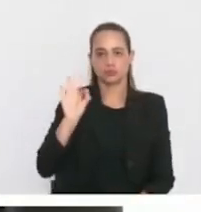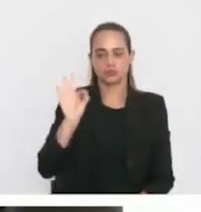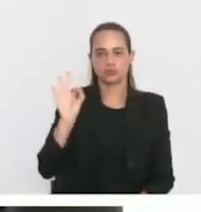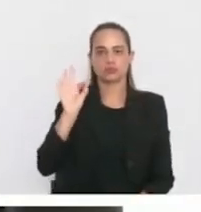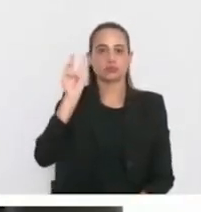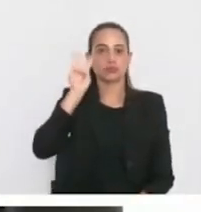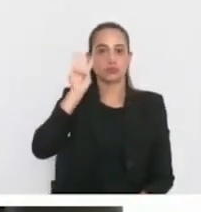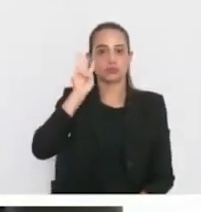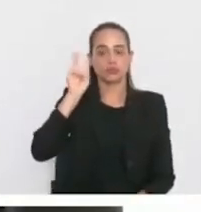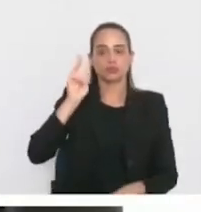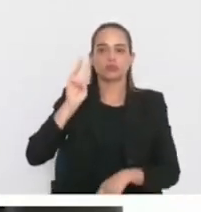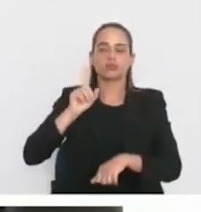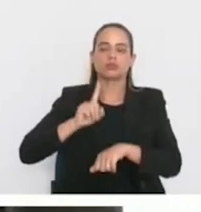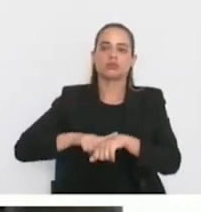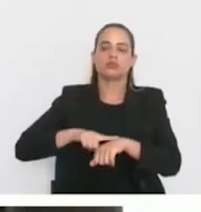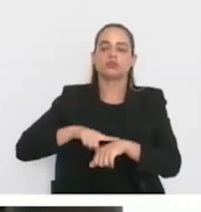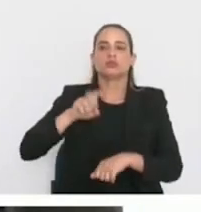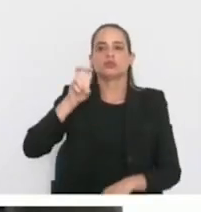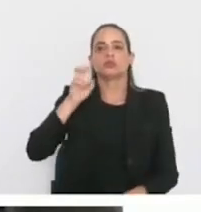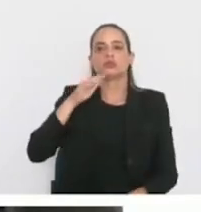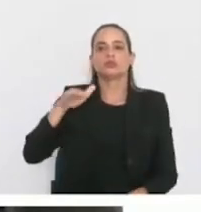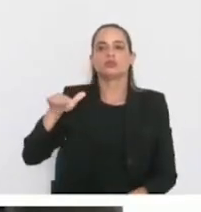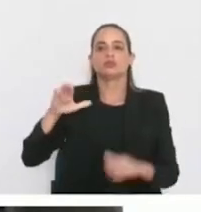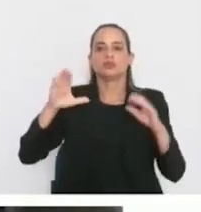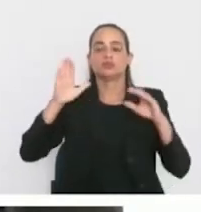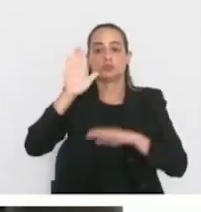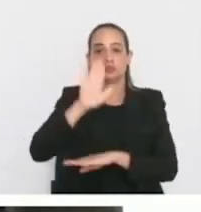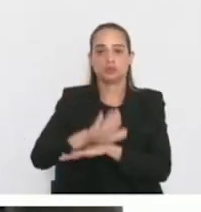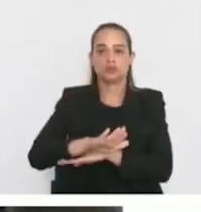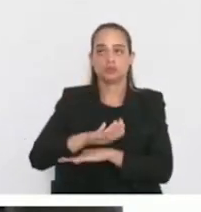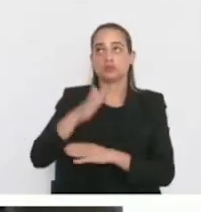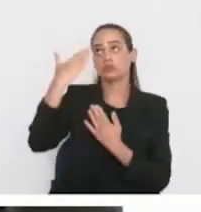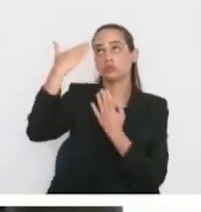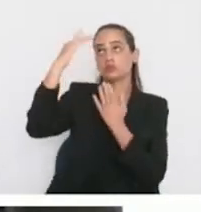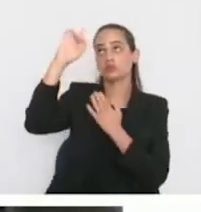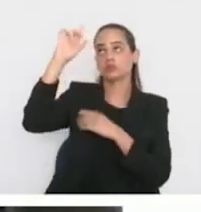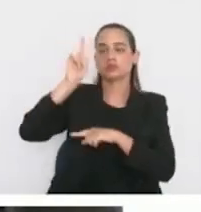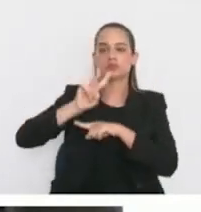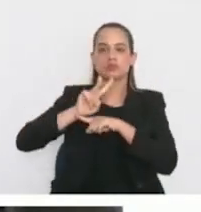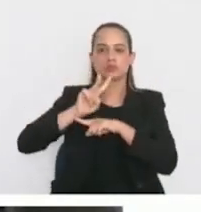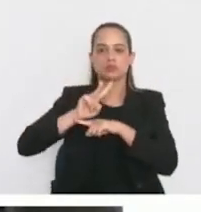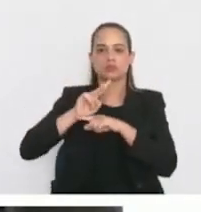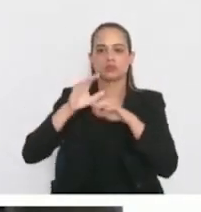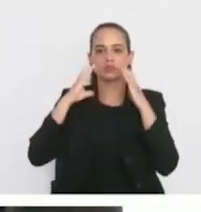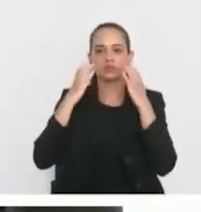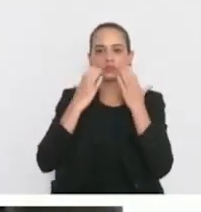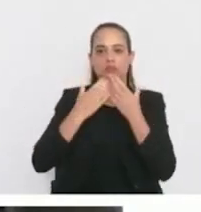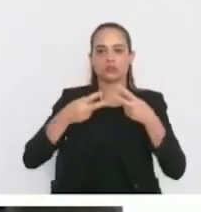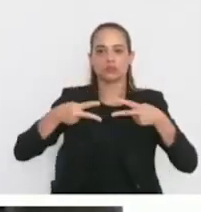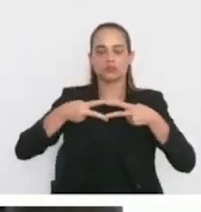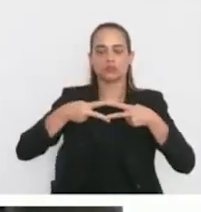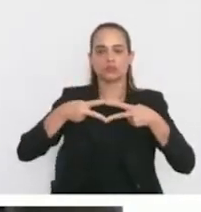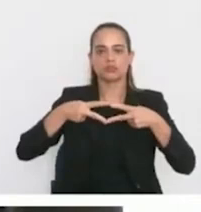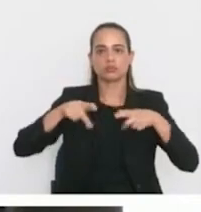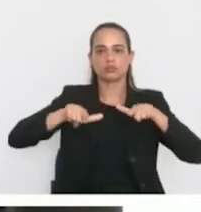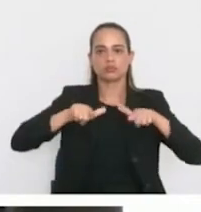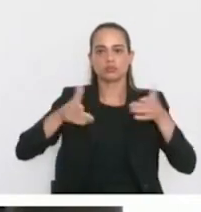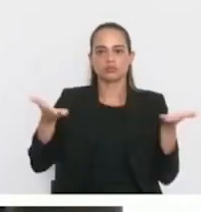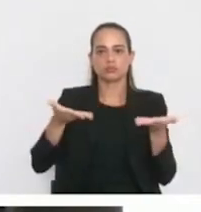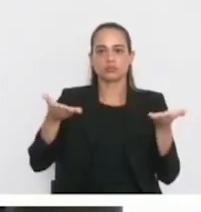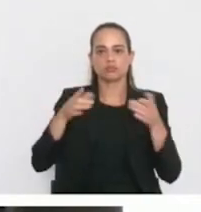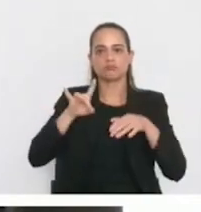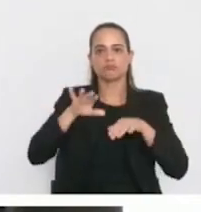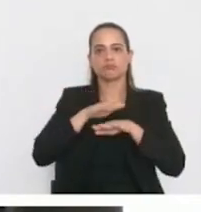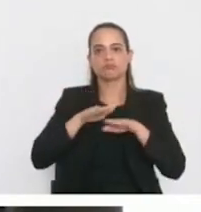às 17h30. Agradecendo pelas graças e proteção de Deus, a Câmara Municipal de Paulina encerra os trabalhos desta sessão.